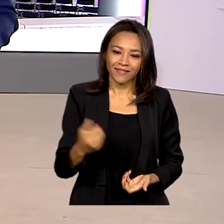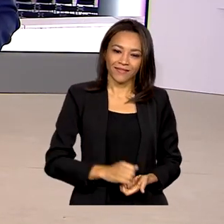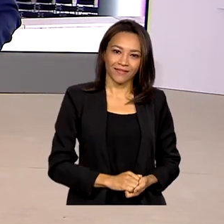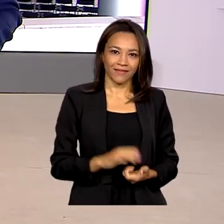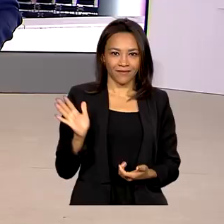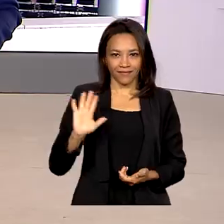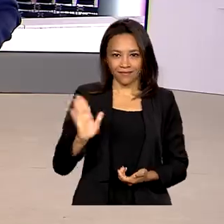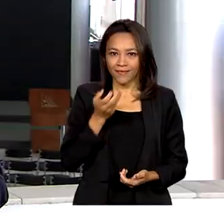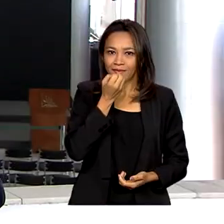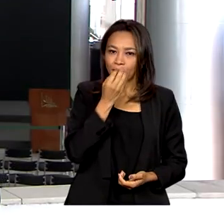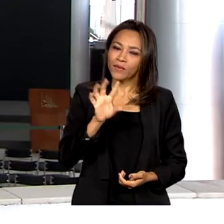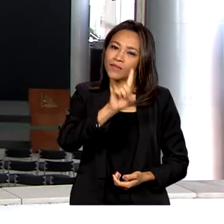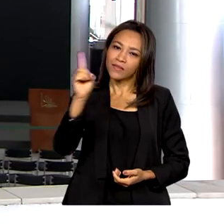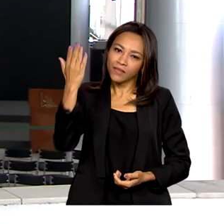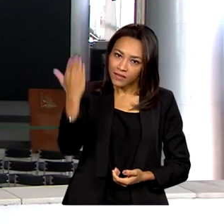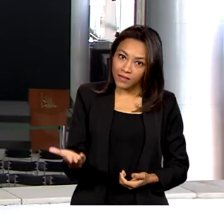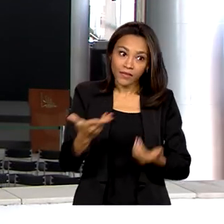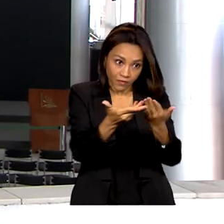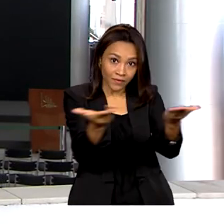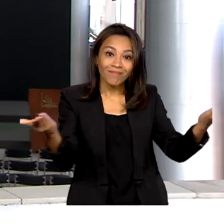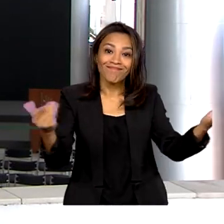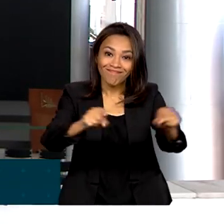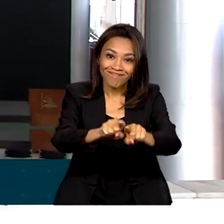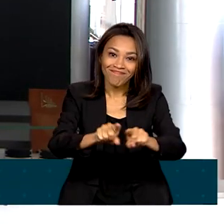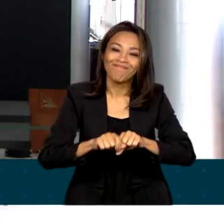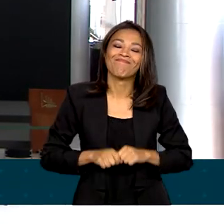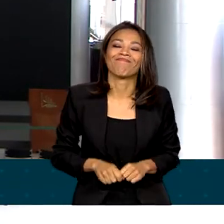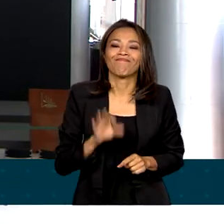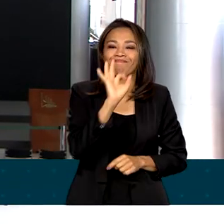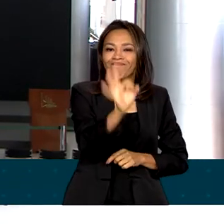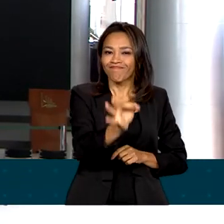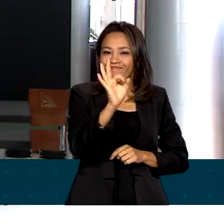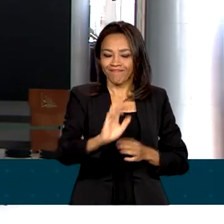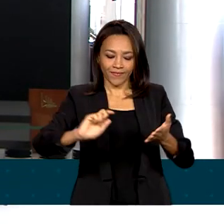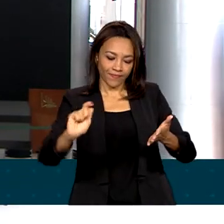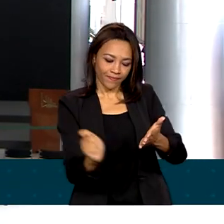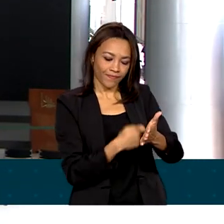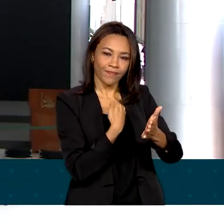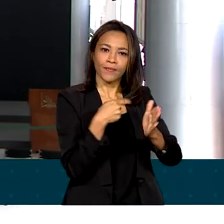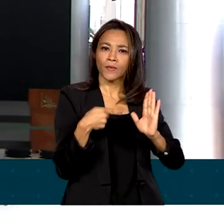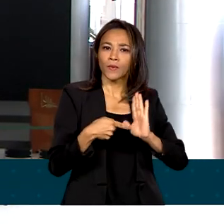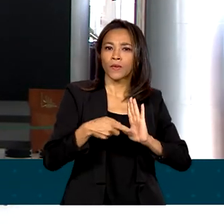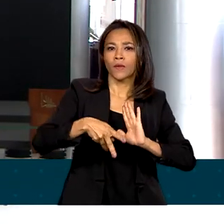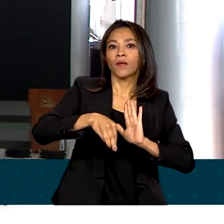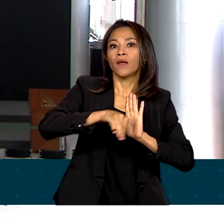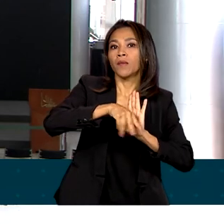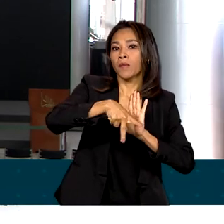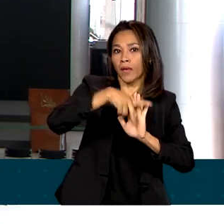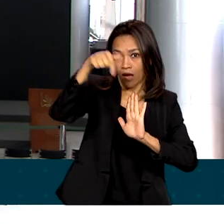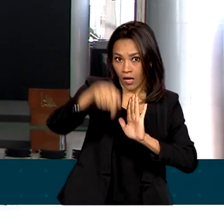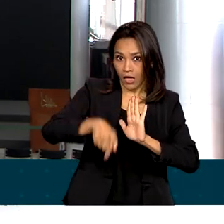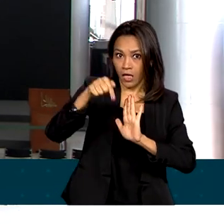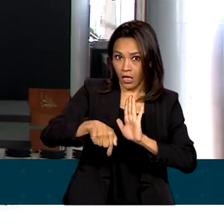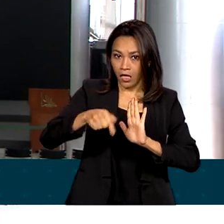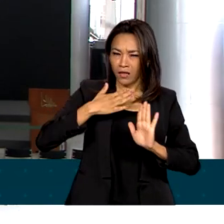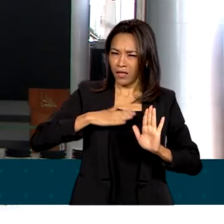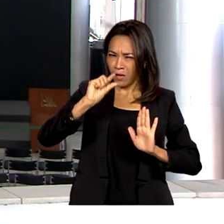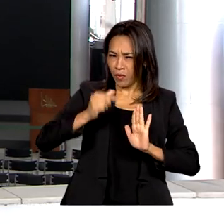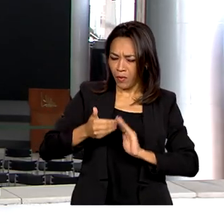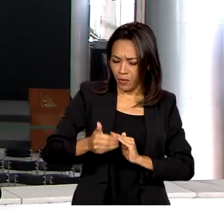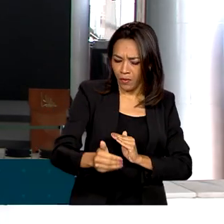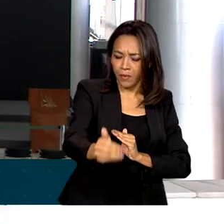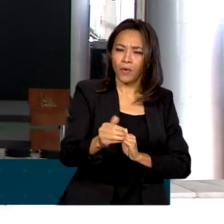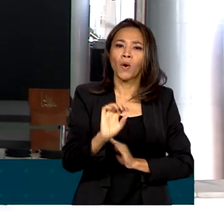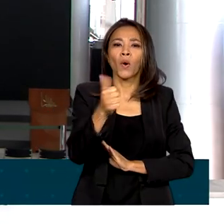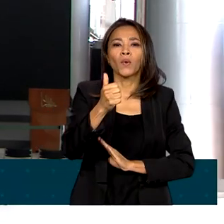Olá, Natália. Bom dia pra você, bom dia a todos. É isso mesmo, a assinatura acontece aqui no Palácio do Planalto. Daqui a pouco, às